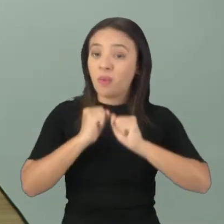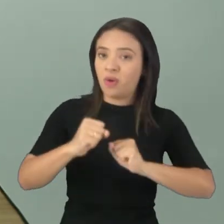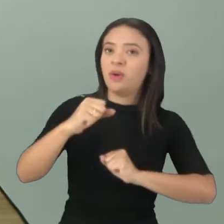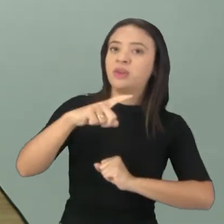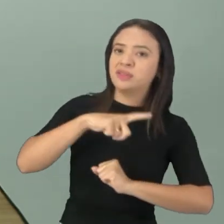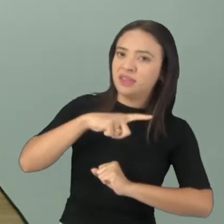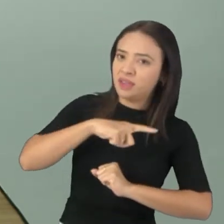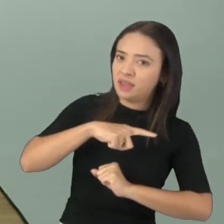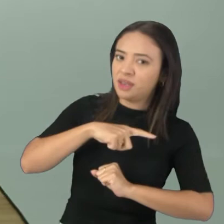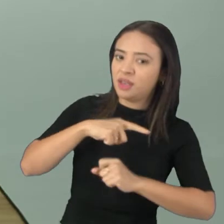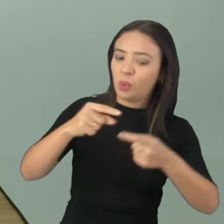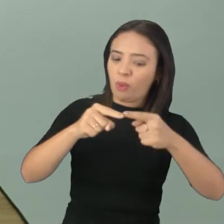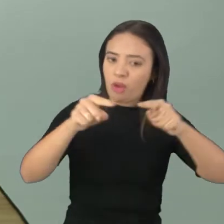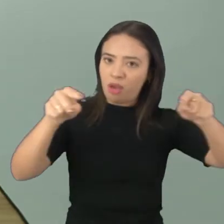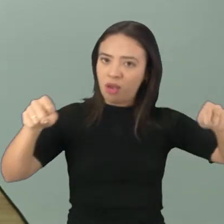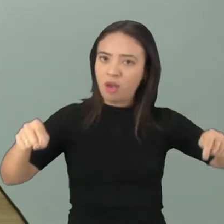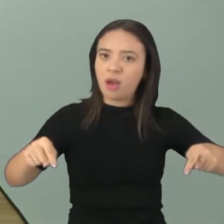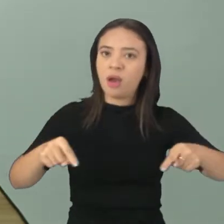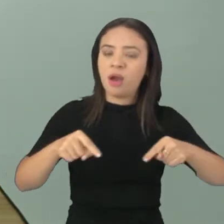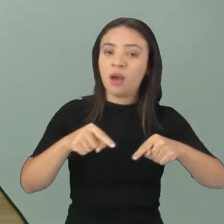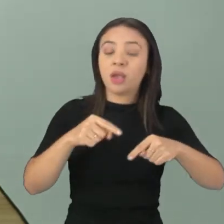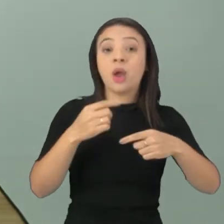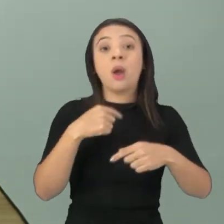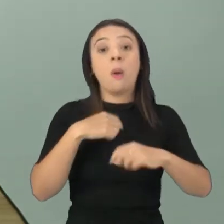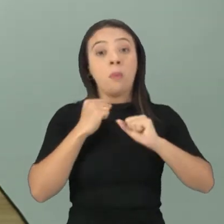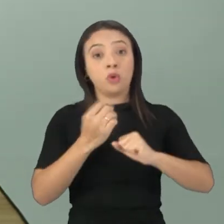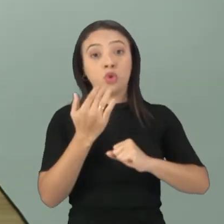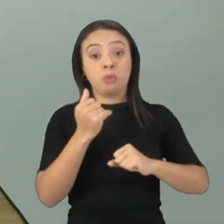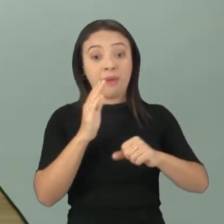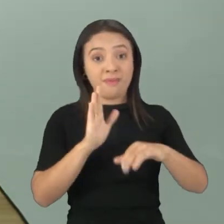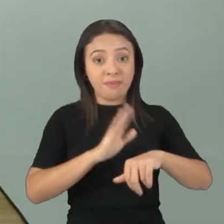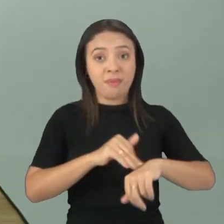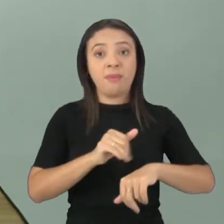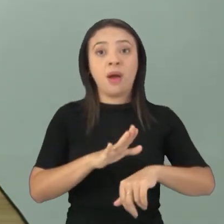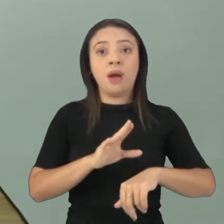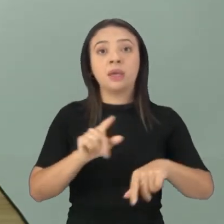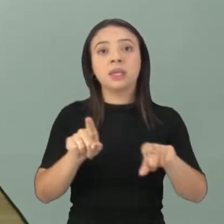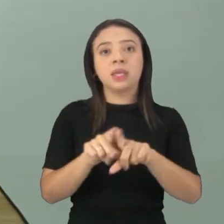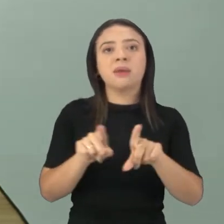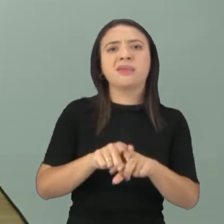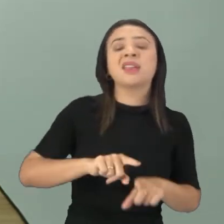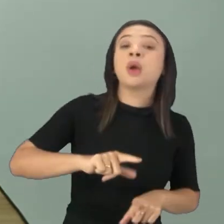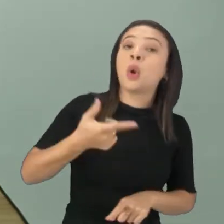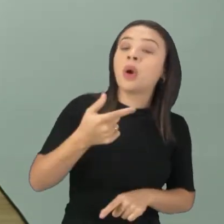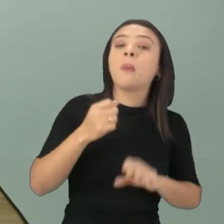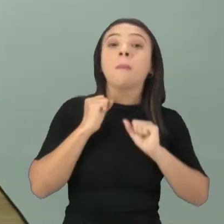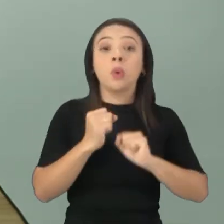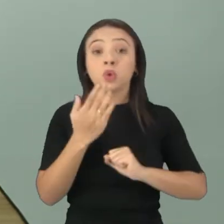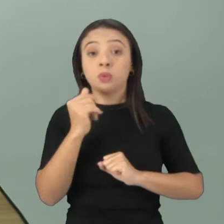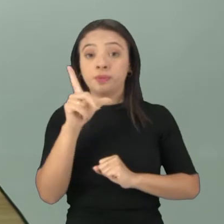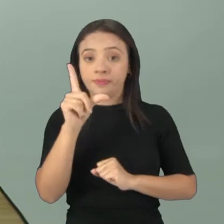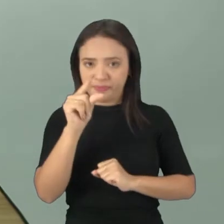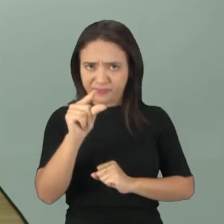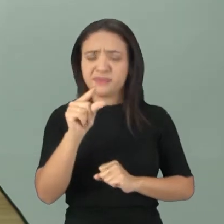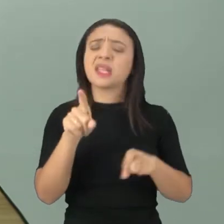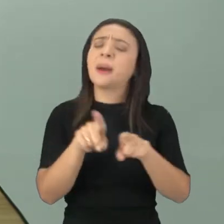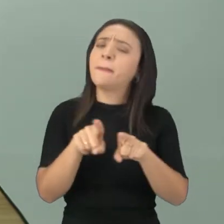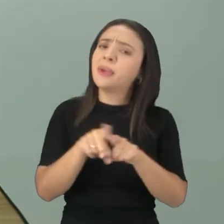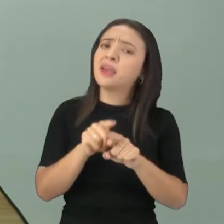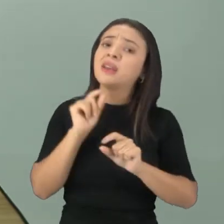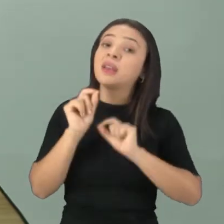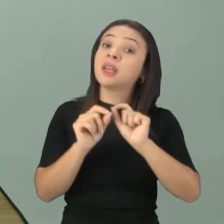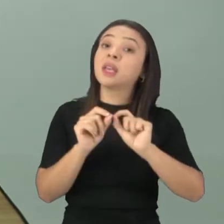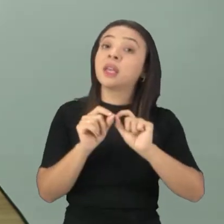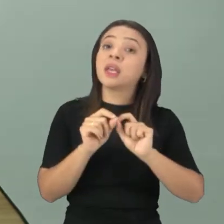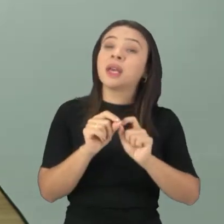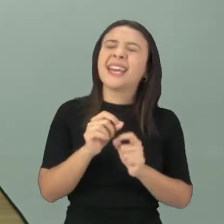ter em maior quantidade? Quais alimentos que a gente pode ter em menor quantidade? E quais alimentos que a gente deve